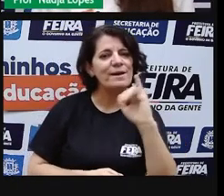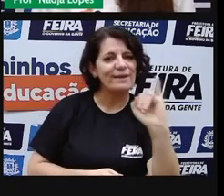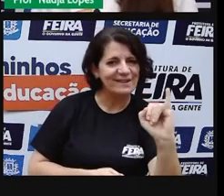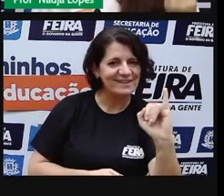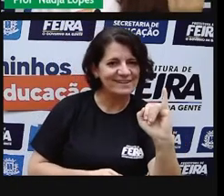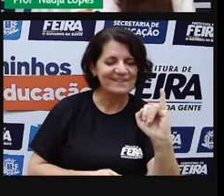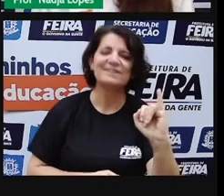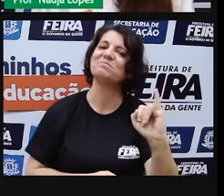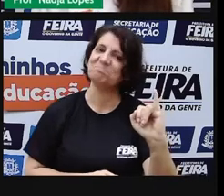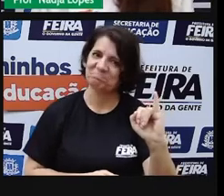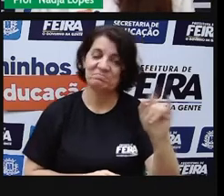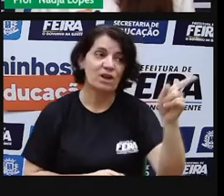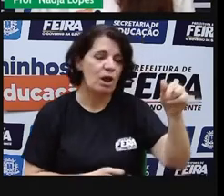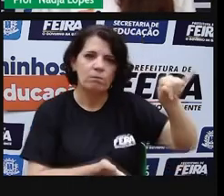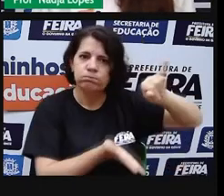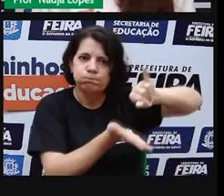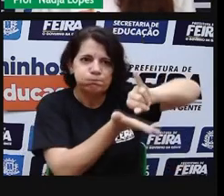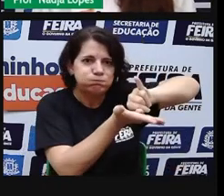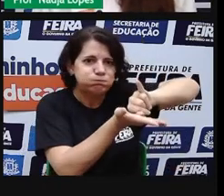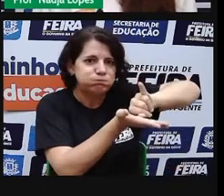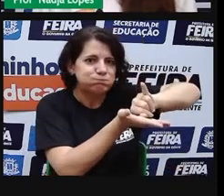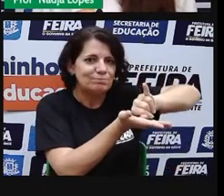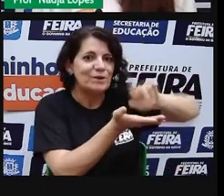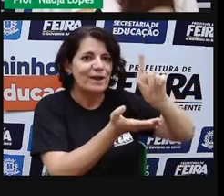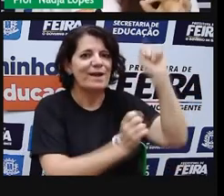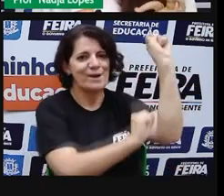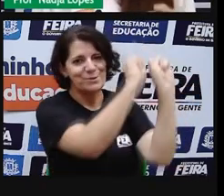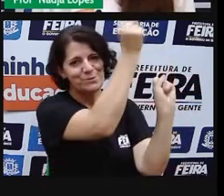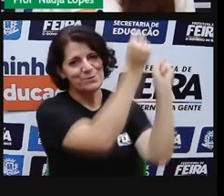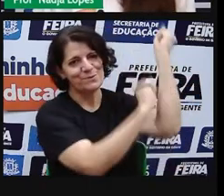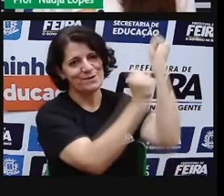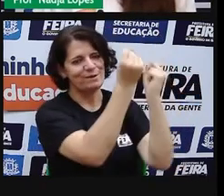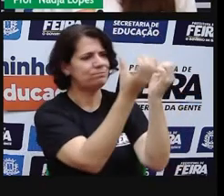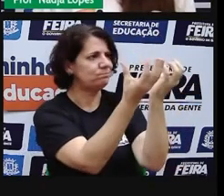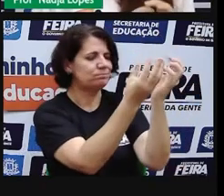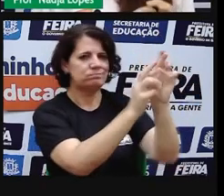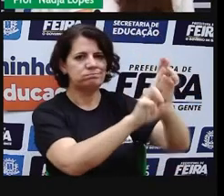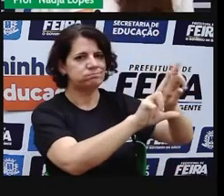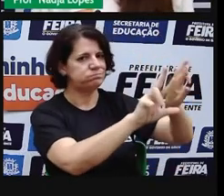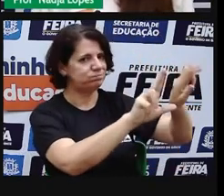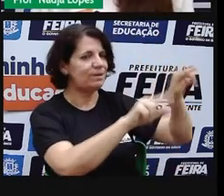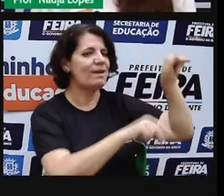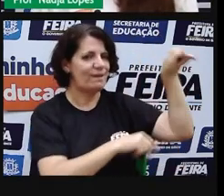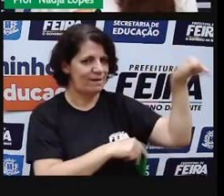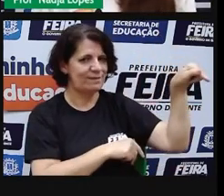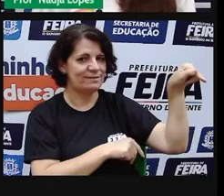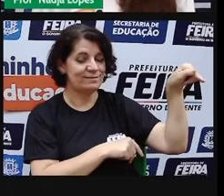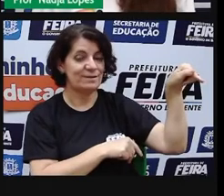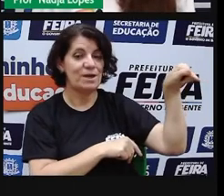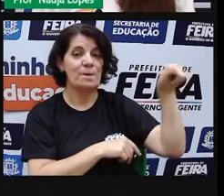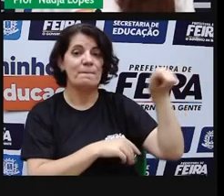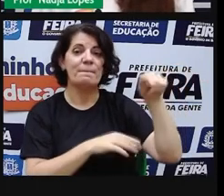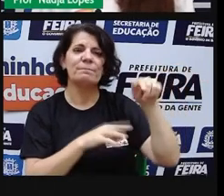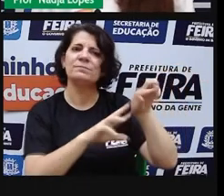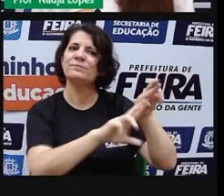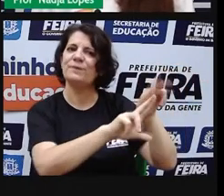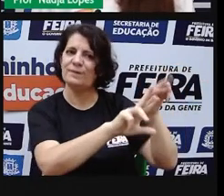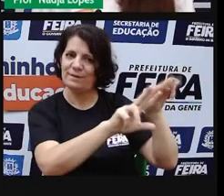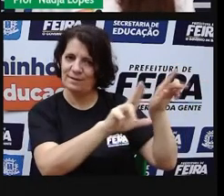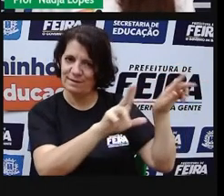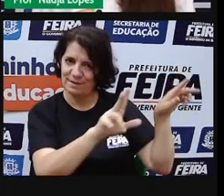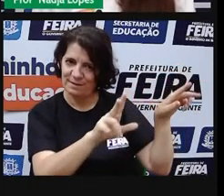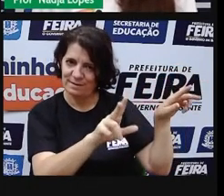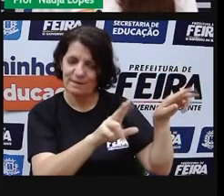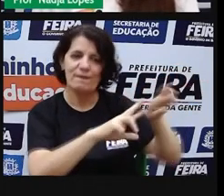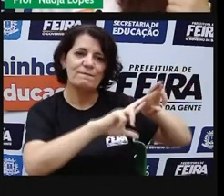indústrias, movimentando também a economia. Então, a indústria de Feira de Santana é bastante diversificada e se destaca na produção de